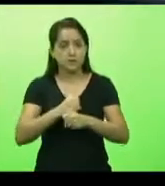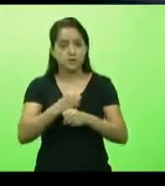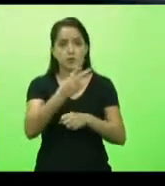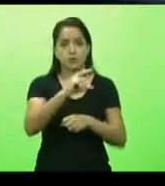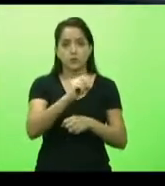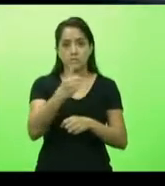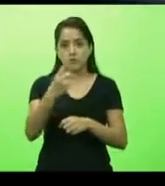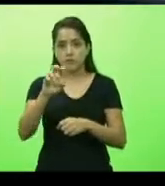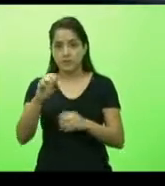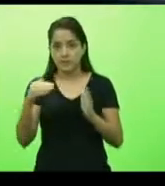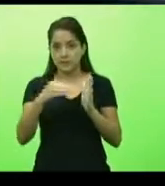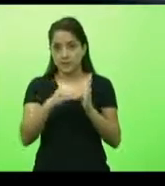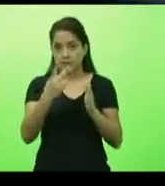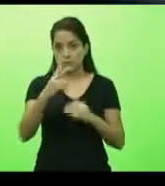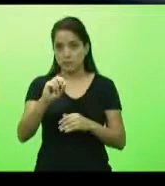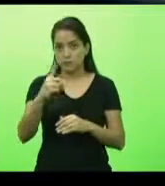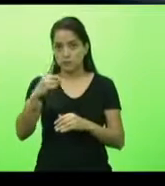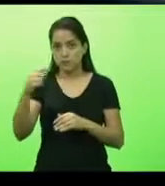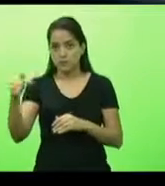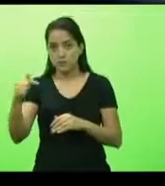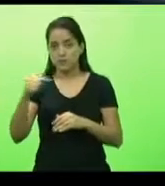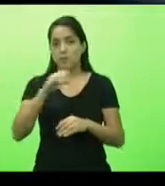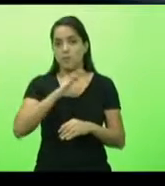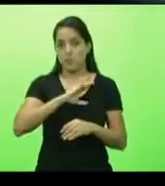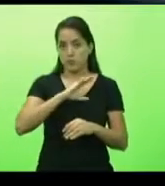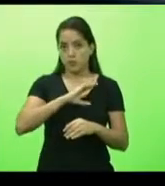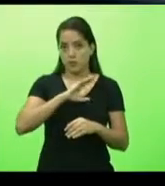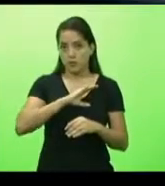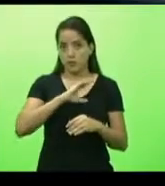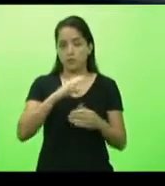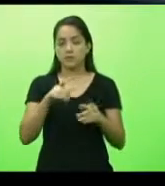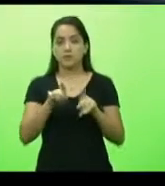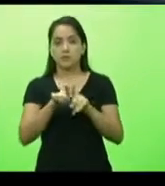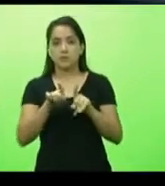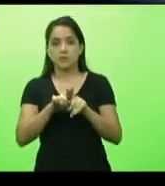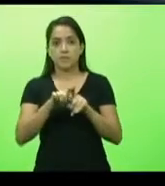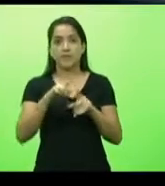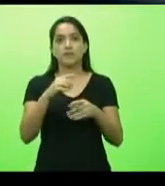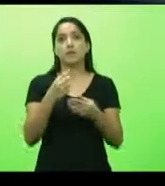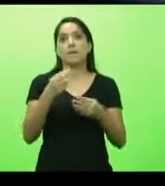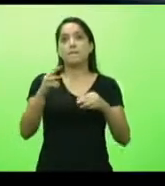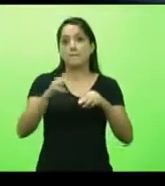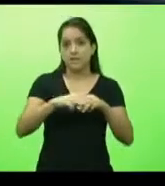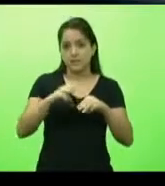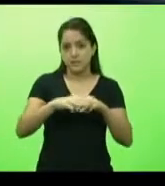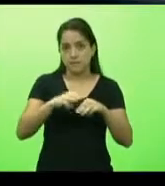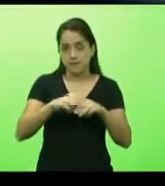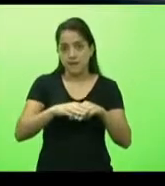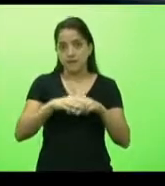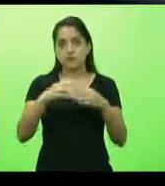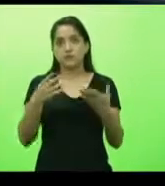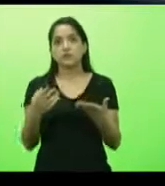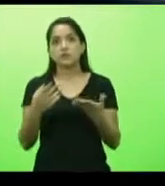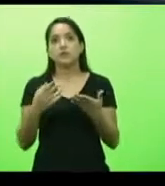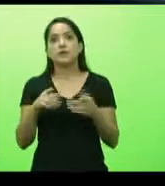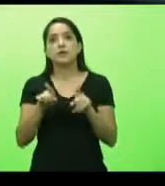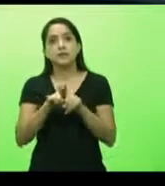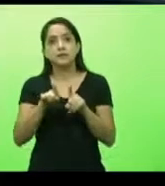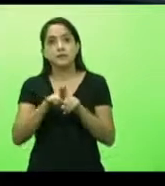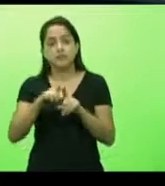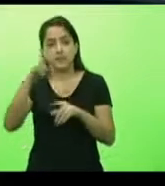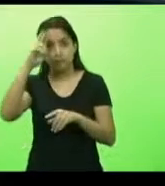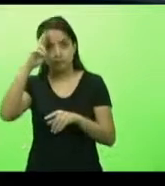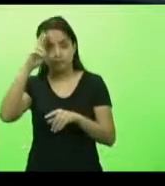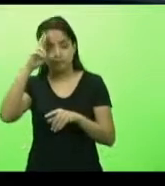2017 em língua portuguesa e de três anos em matemática, 2017 e no ensino fundamental,